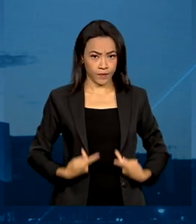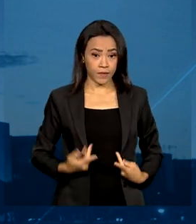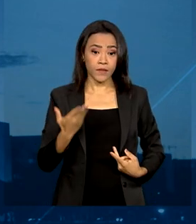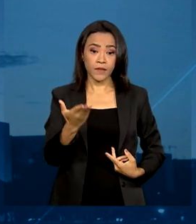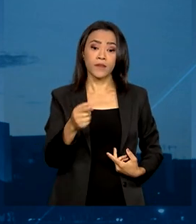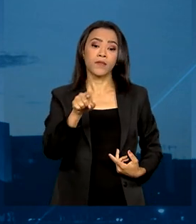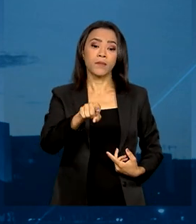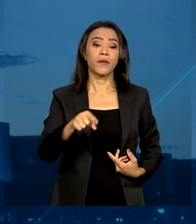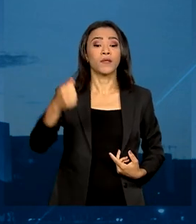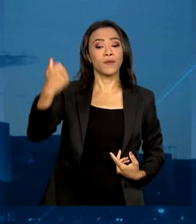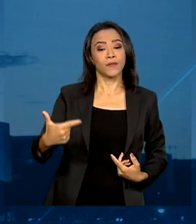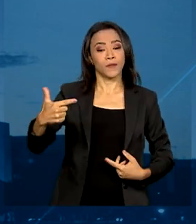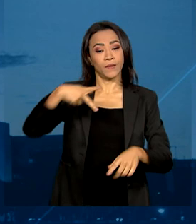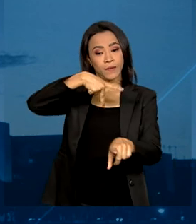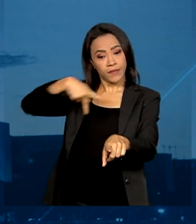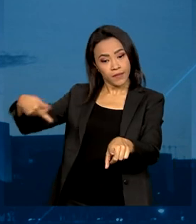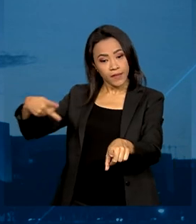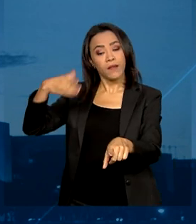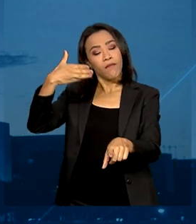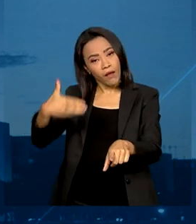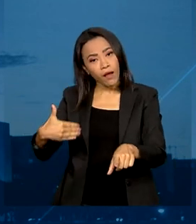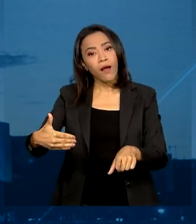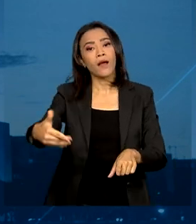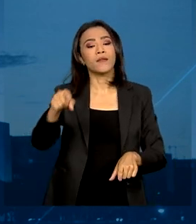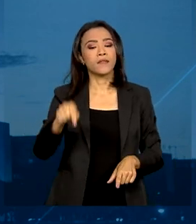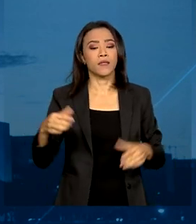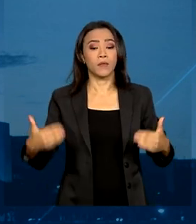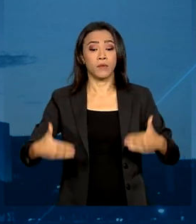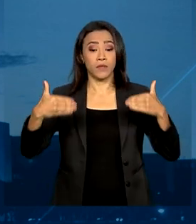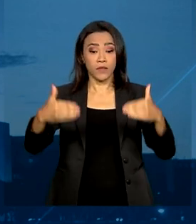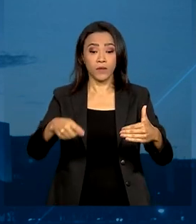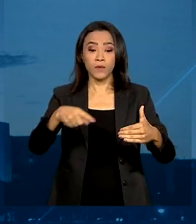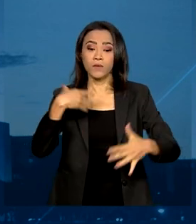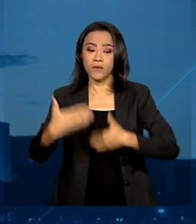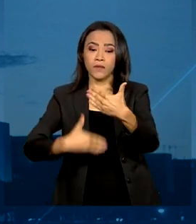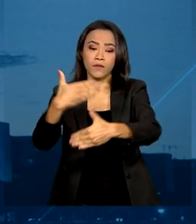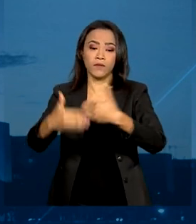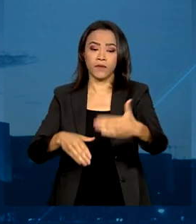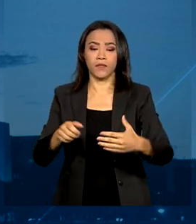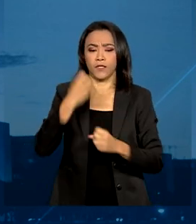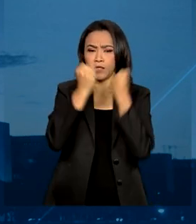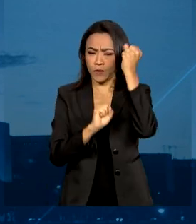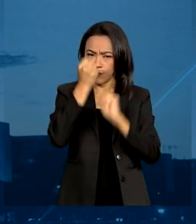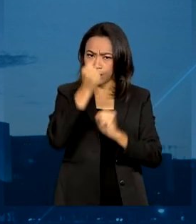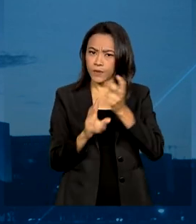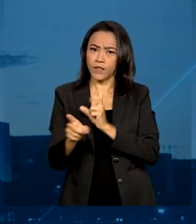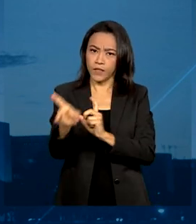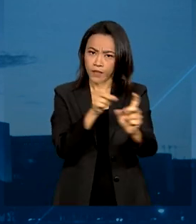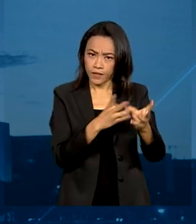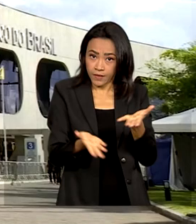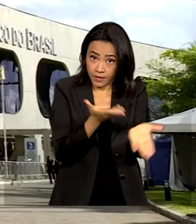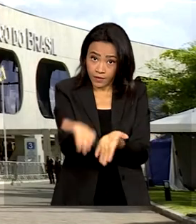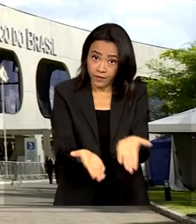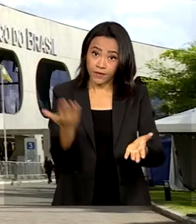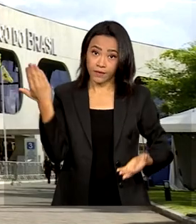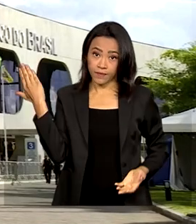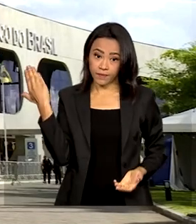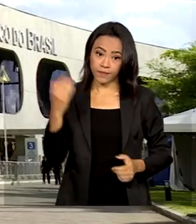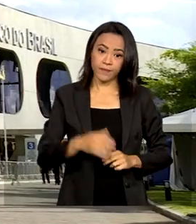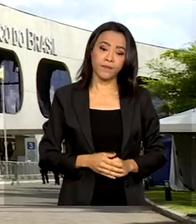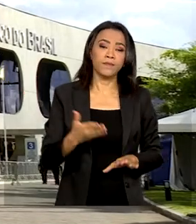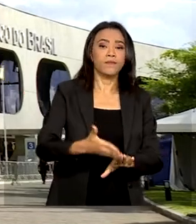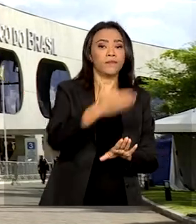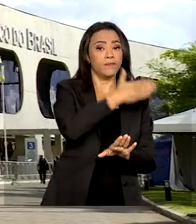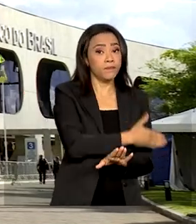-presidente eleito, Geraldo Alckmin vai comandar a pasta do Desenvolvimento, Indústria, Comércio e Serviços. Antes do